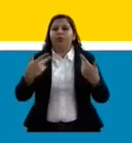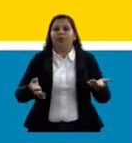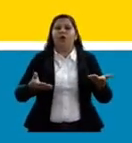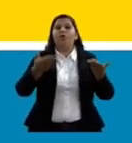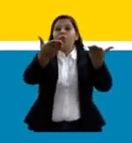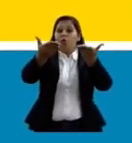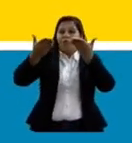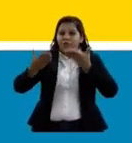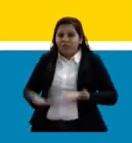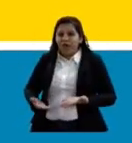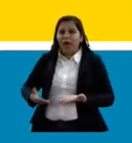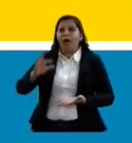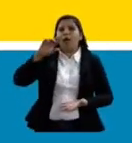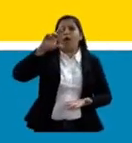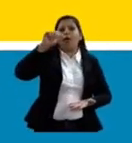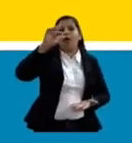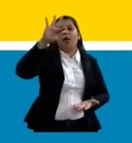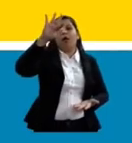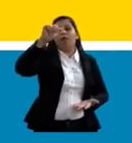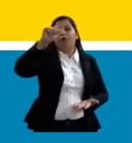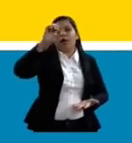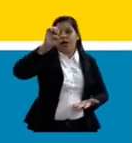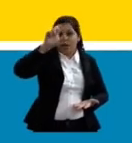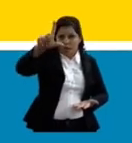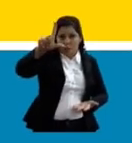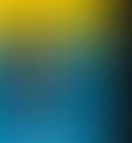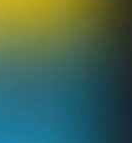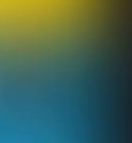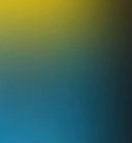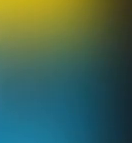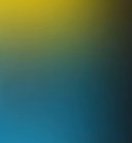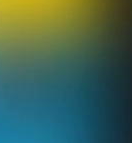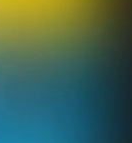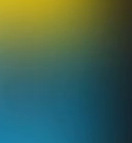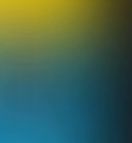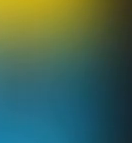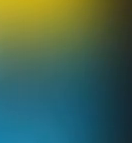Simões, que vai falar sobre o livro. Deposso de um...